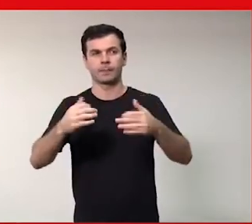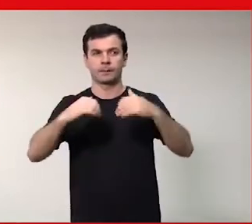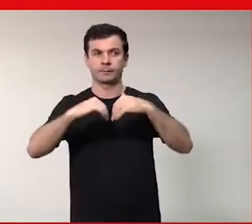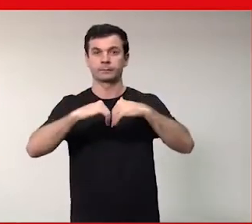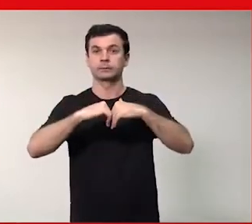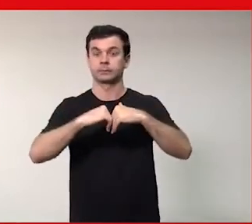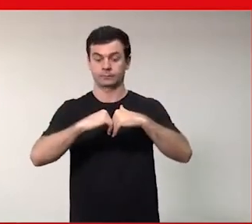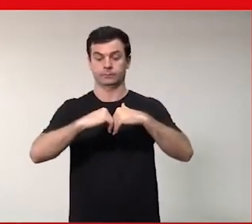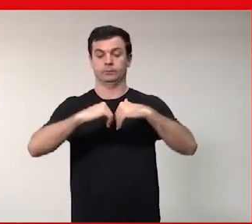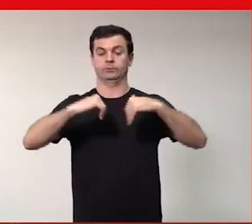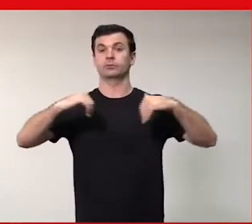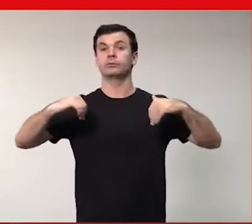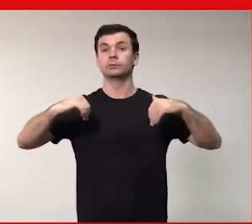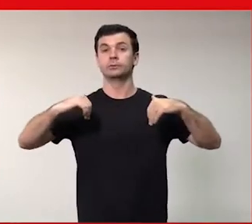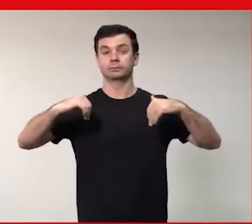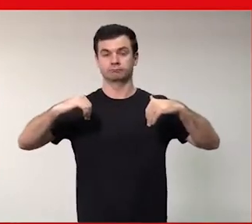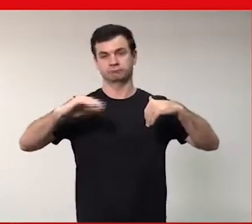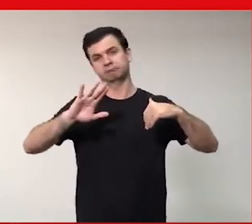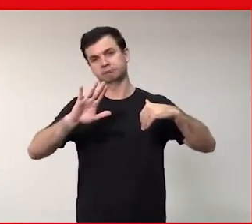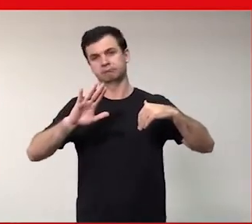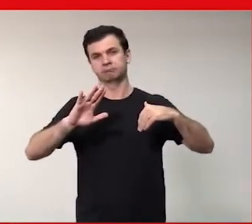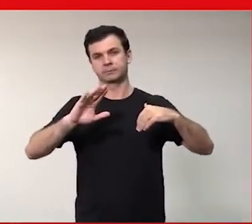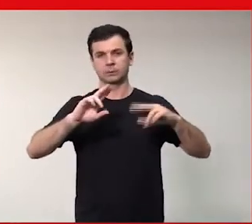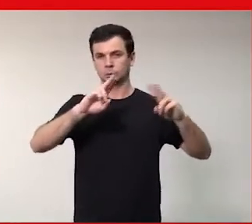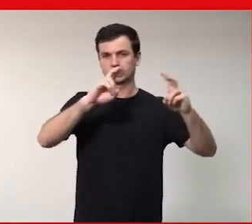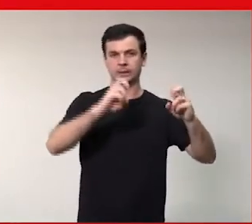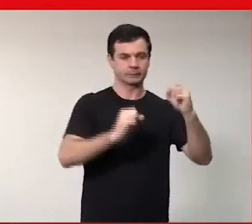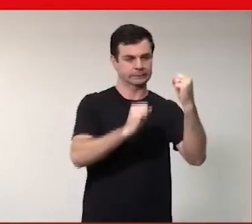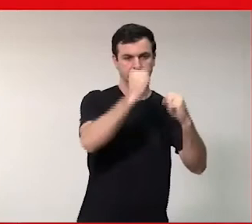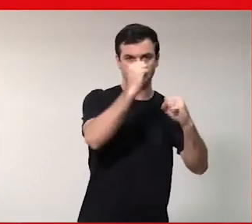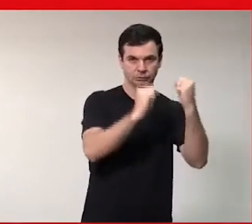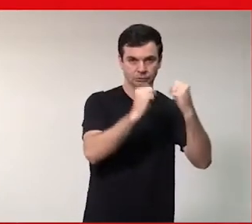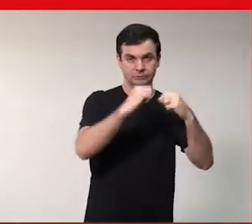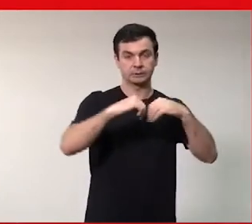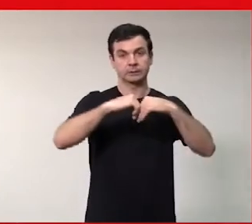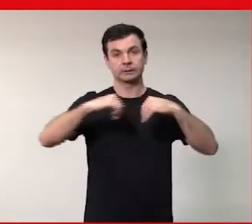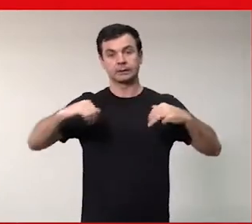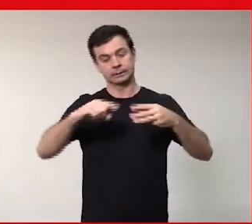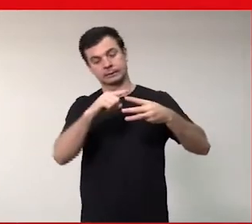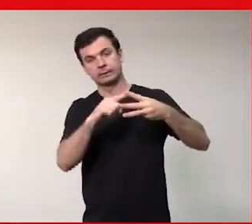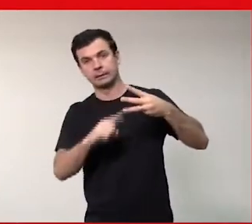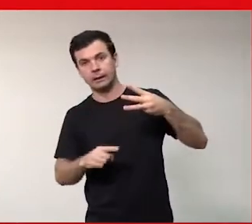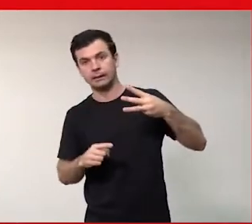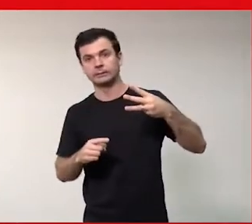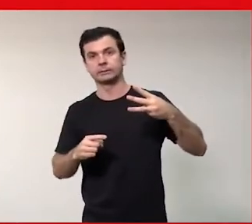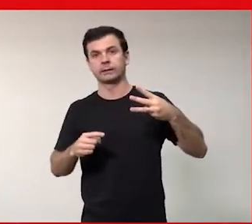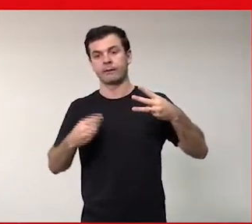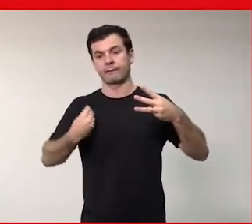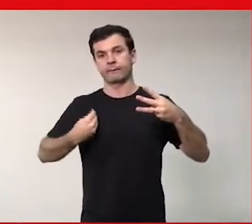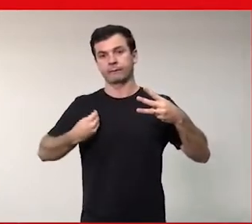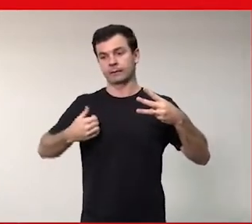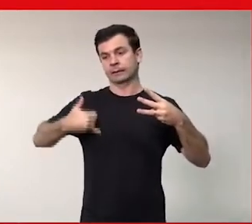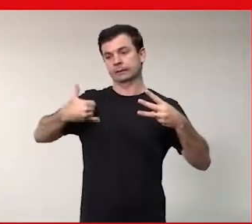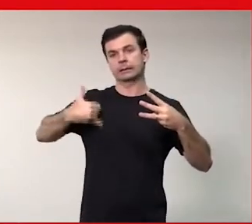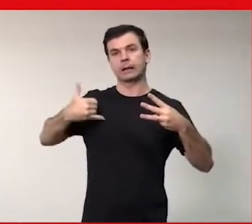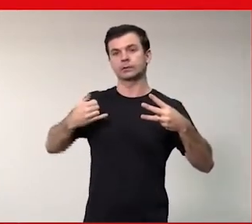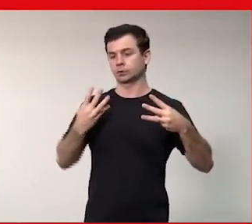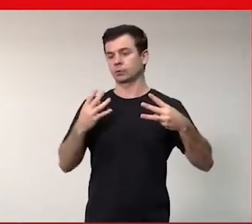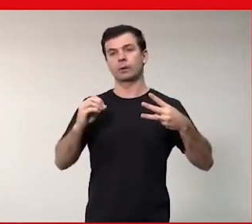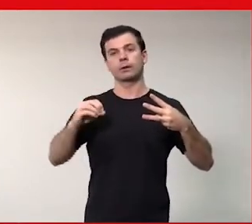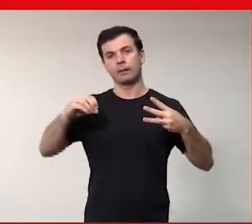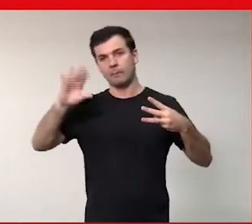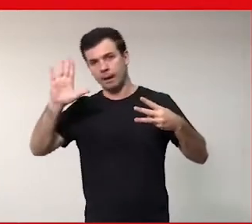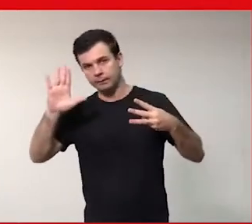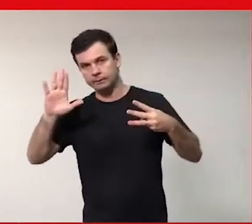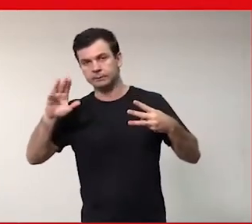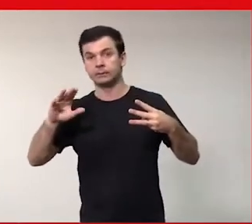esse mundo, pelo menos o mundo na indústria, gente tem três gerações que estão convivendo ao mesmo tempo hoje. A gente tem as mulheres de mais de 40 anos, gente